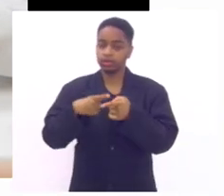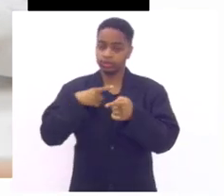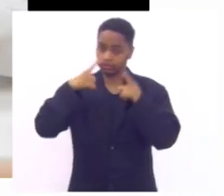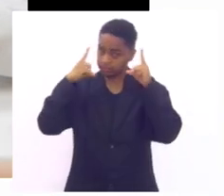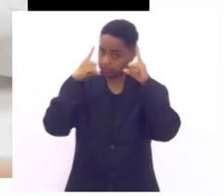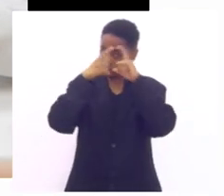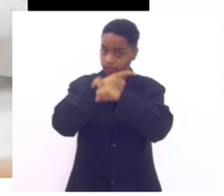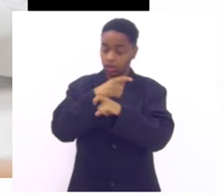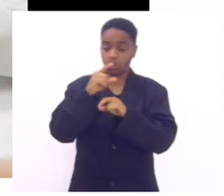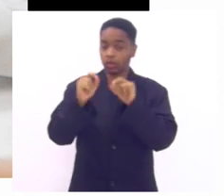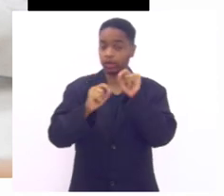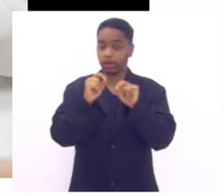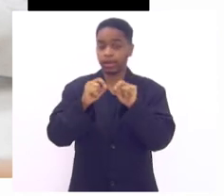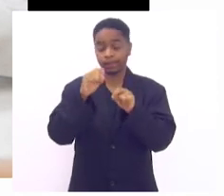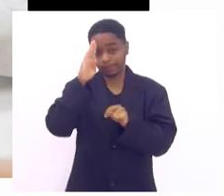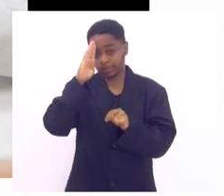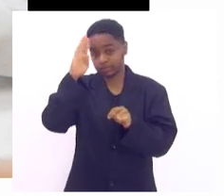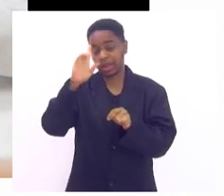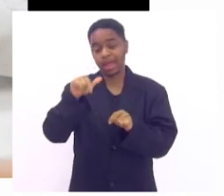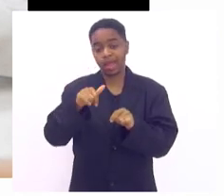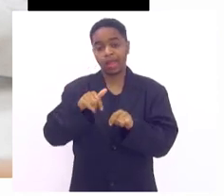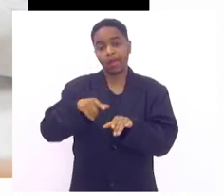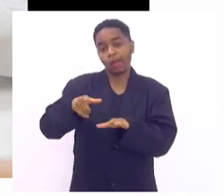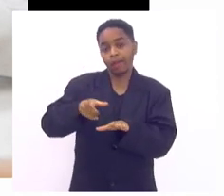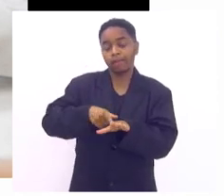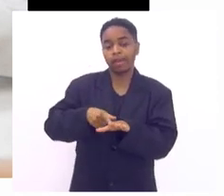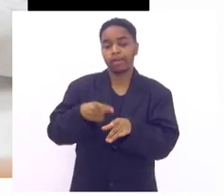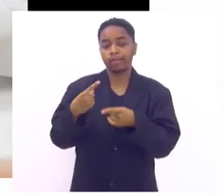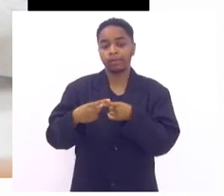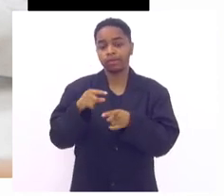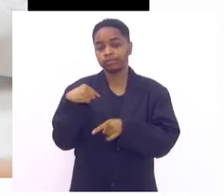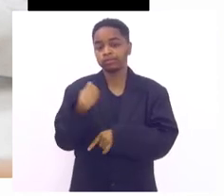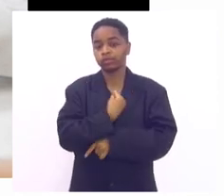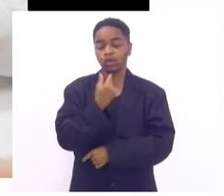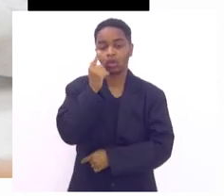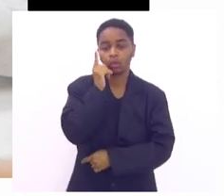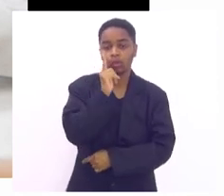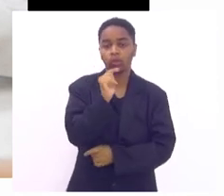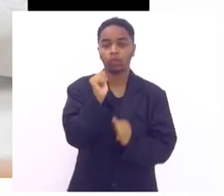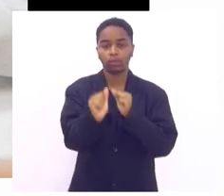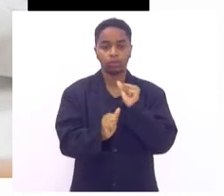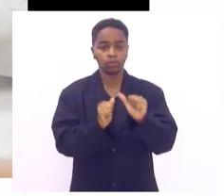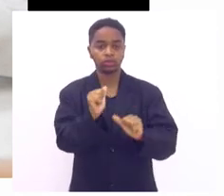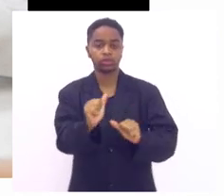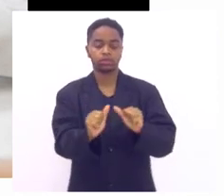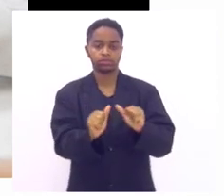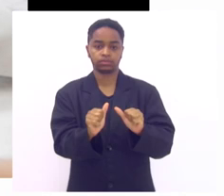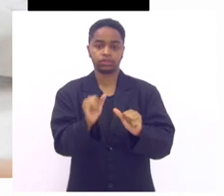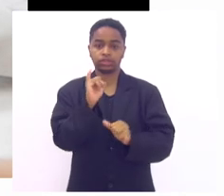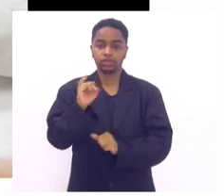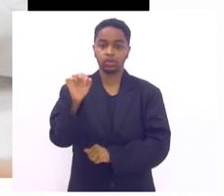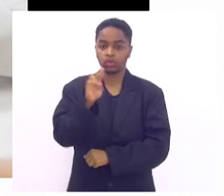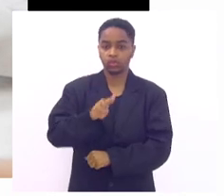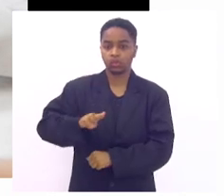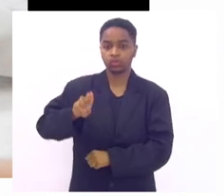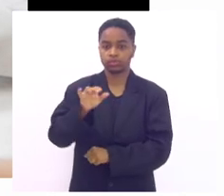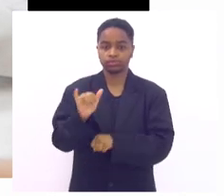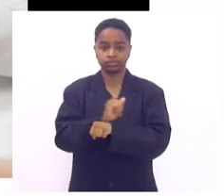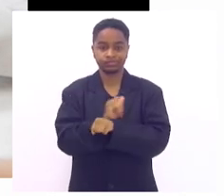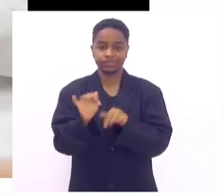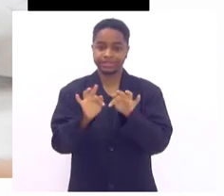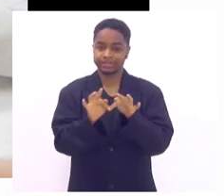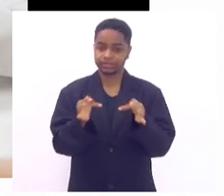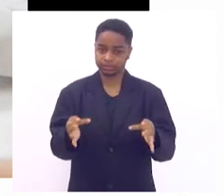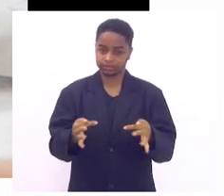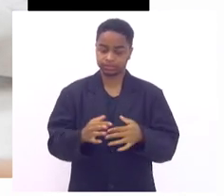ser o pé diabético, e a gente poder realmente modificar com medidas realmente simples.